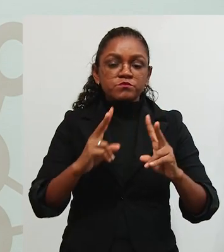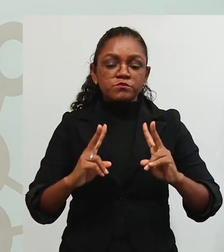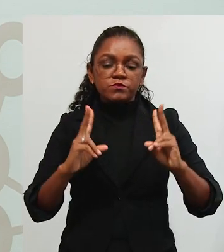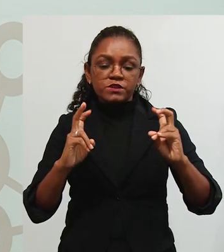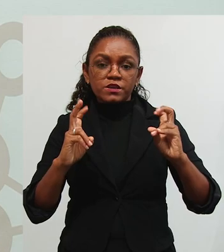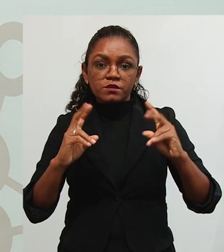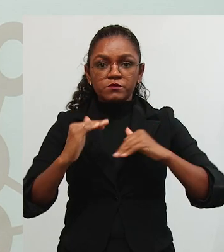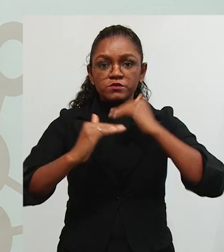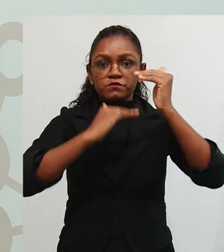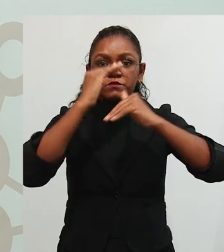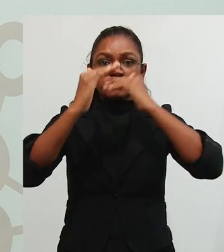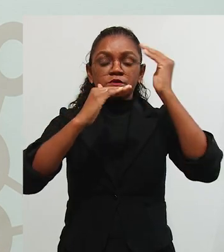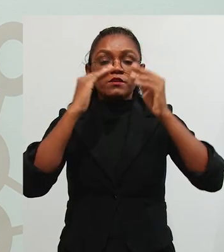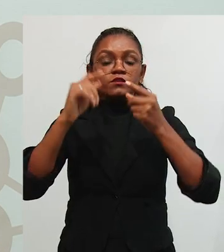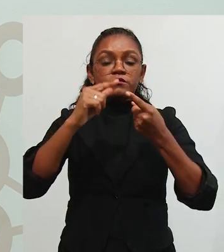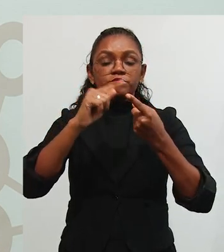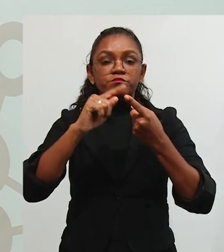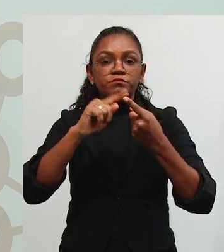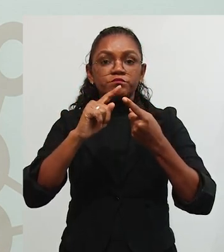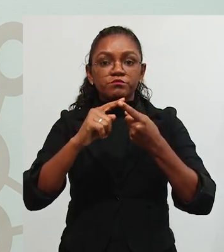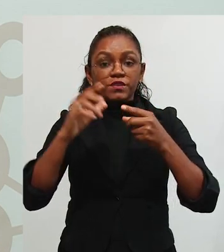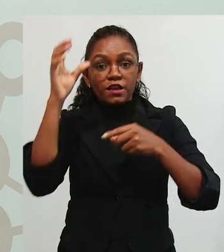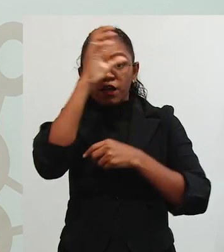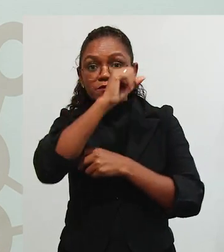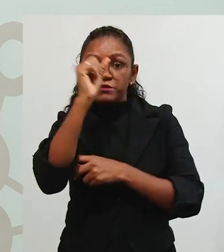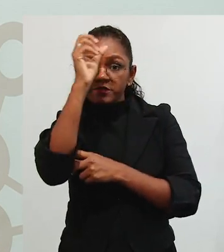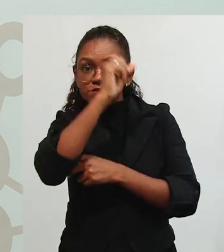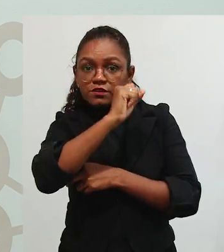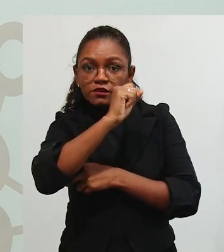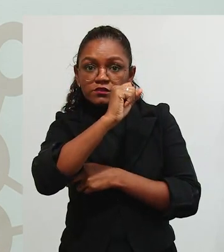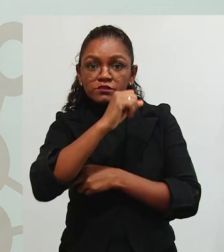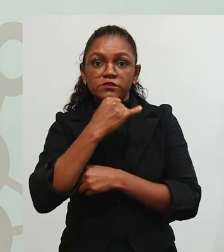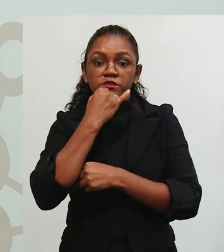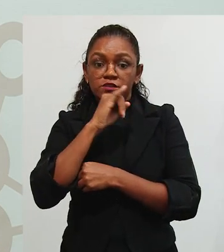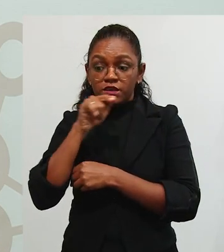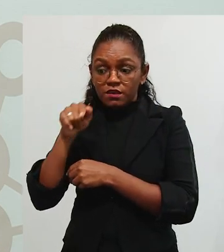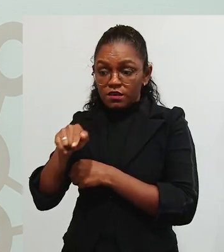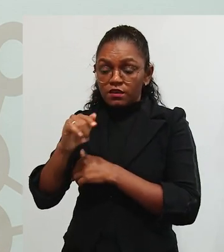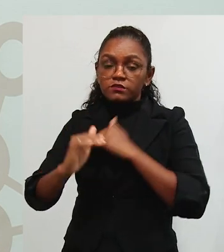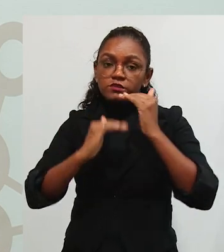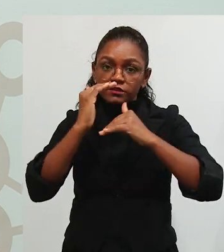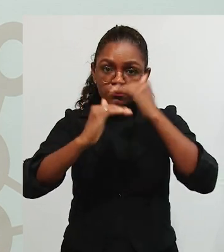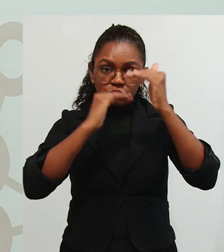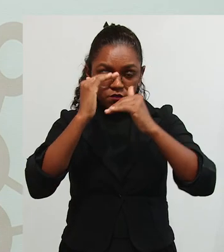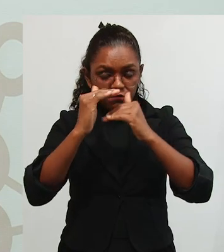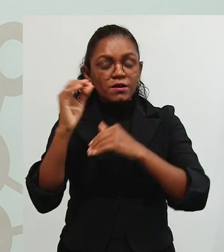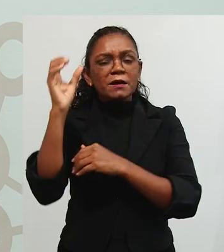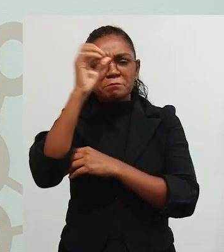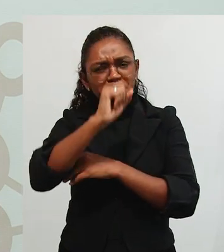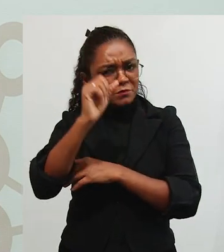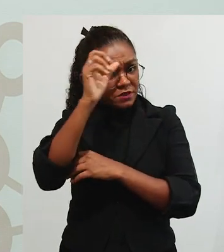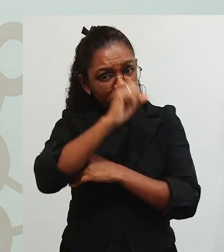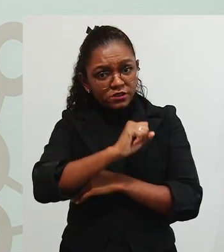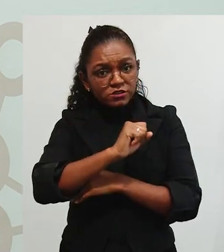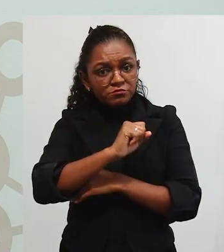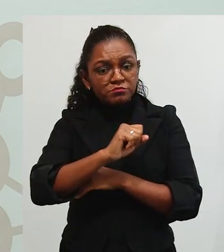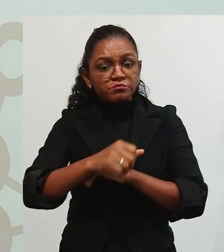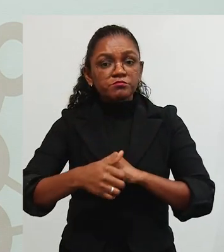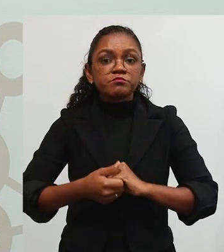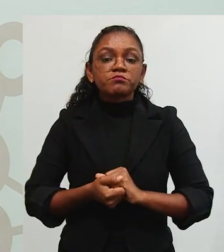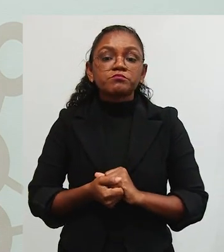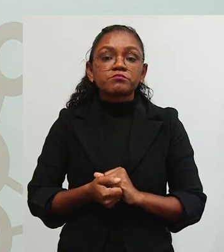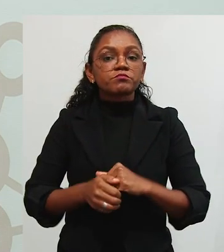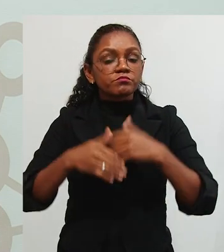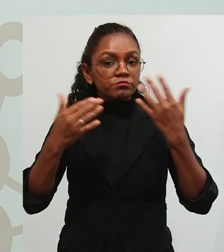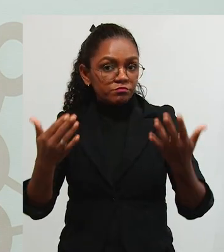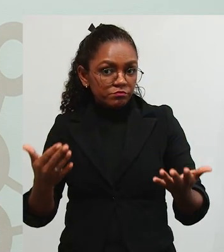concepção de desenvolvimento, ela vai implicar em quê? Na concepção de aprendizagem. Então, se ela se desenvolve dessa forma, ela aprende